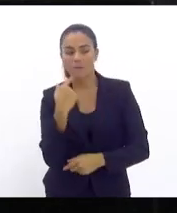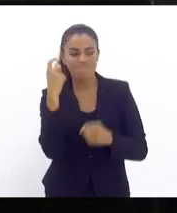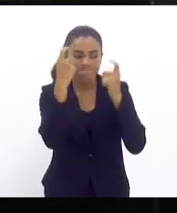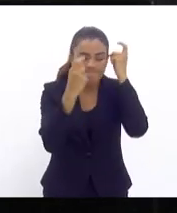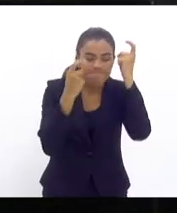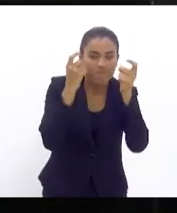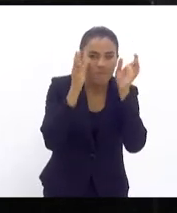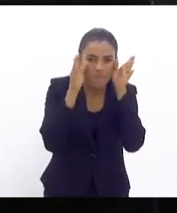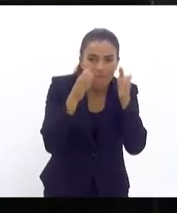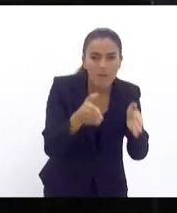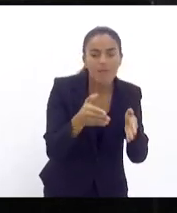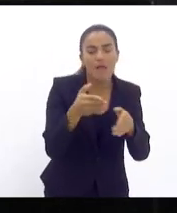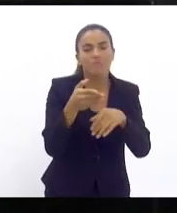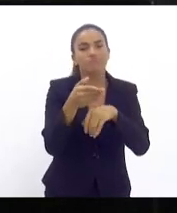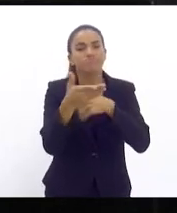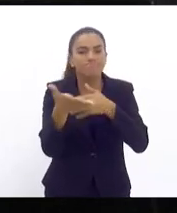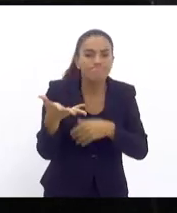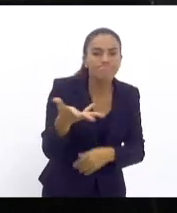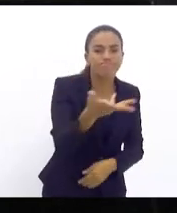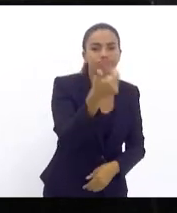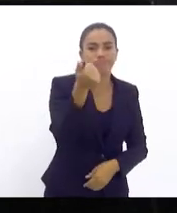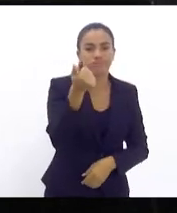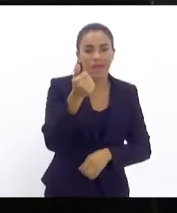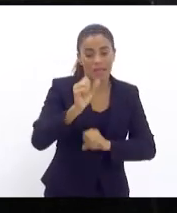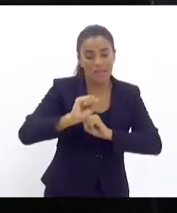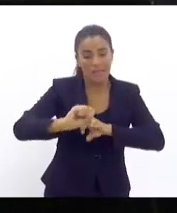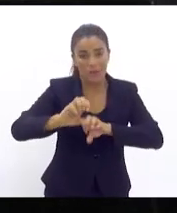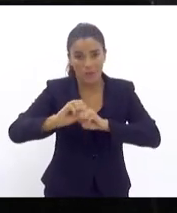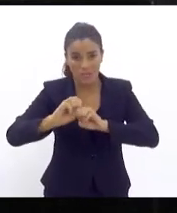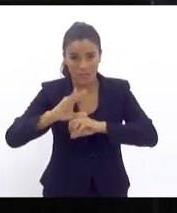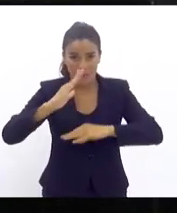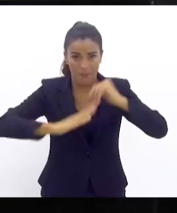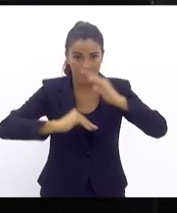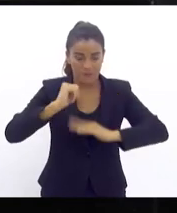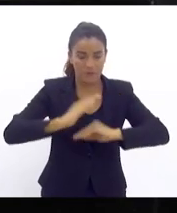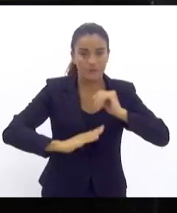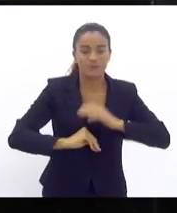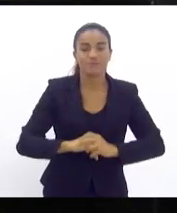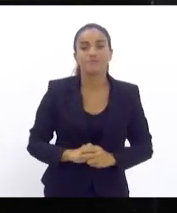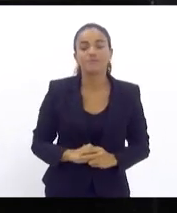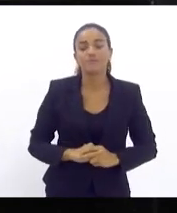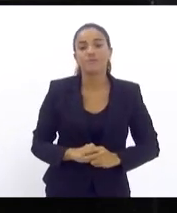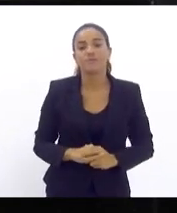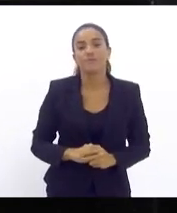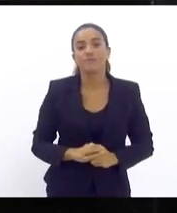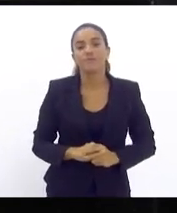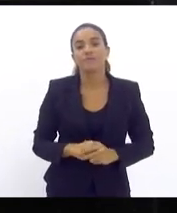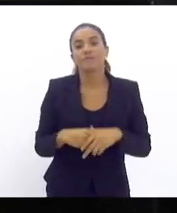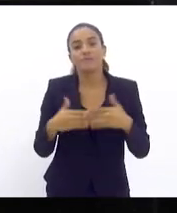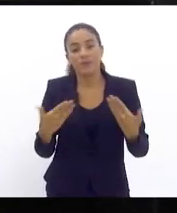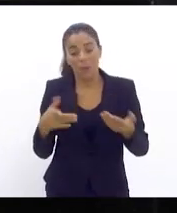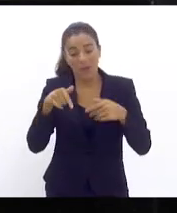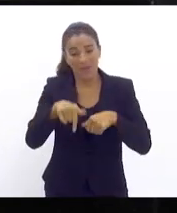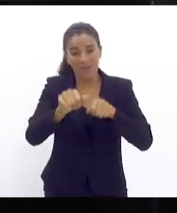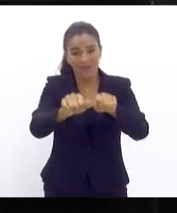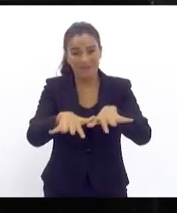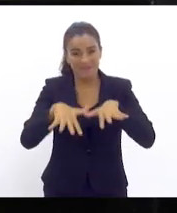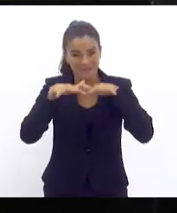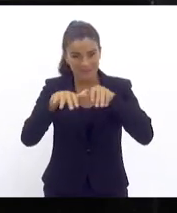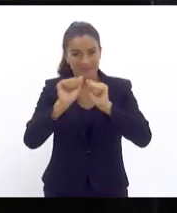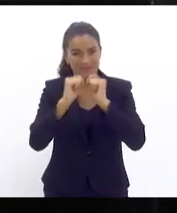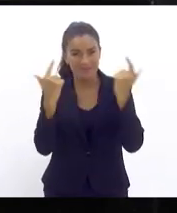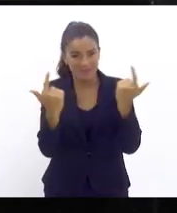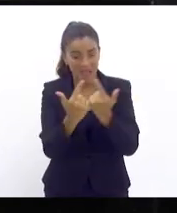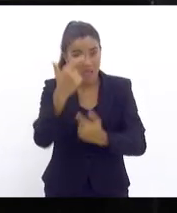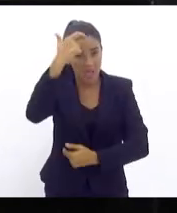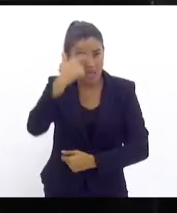nosso estado, a buscar a valorização dos profissionais de educação. E aqui, desse plenário, eu tenho sido